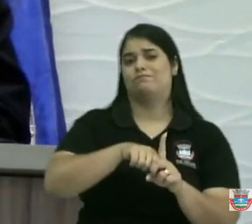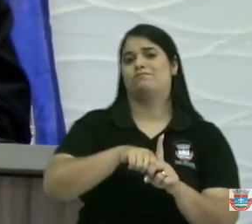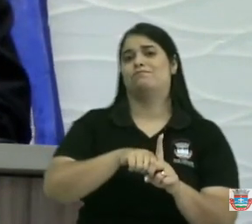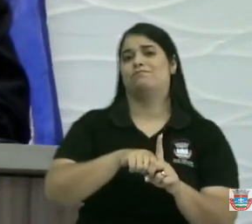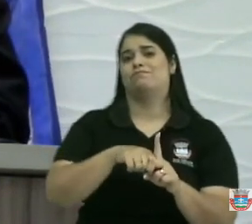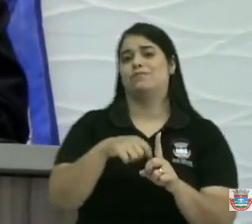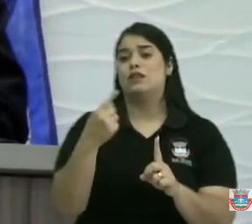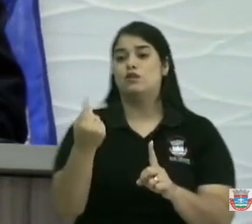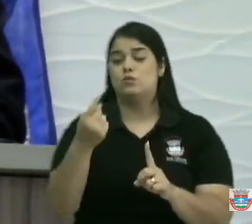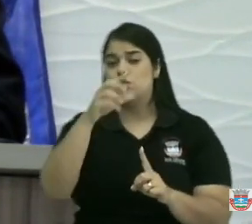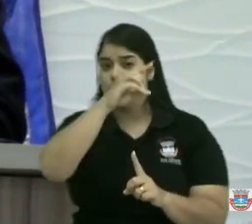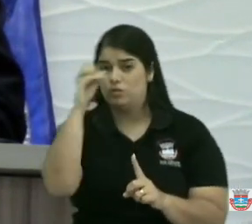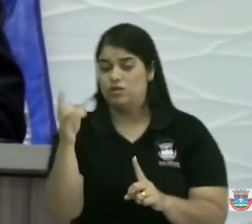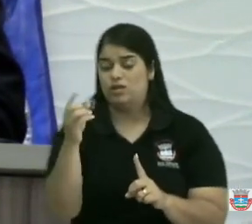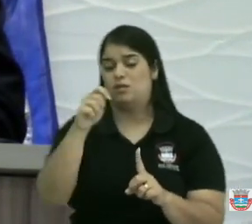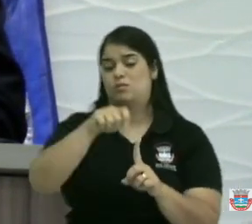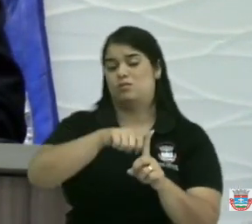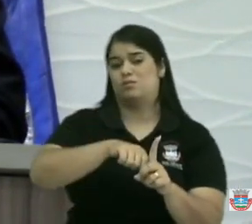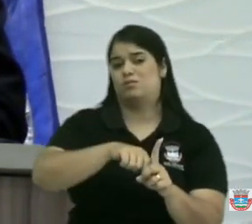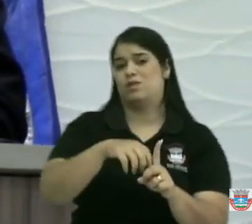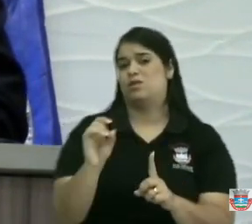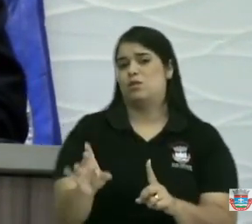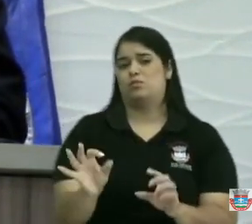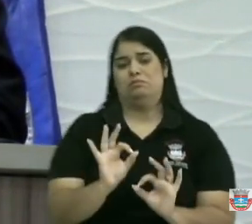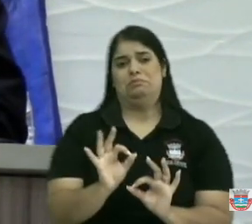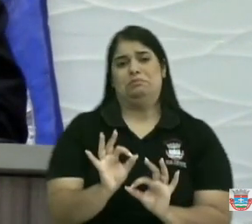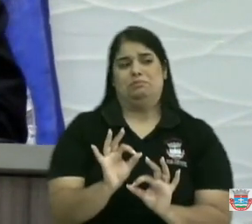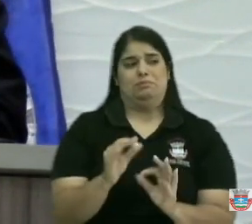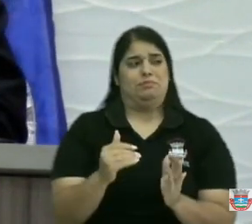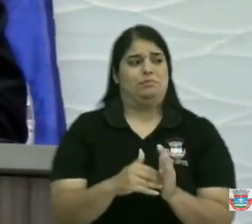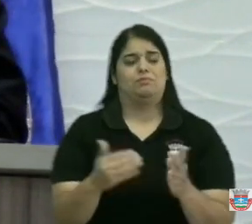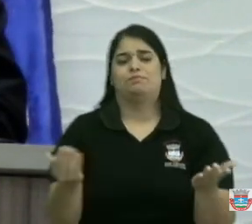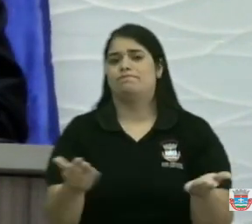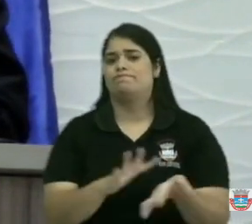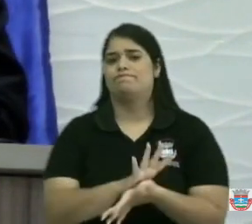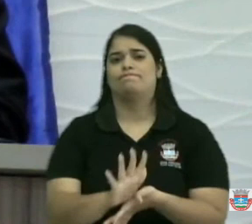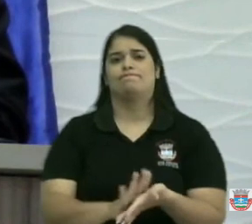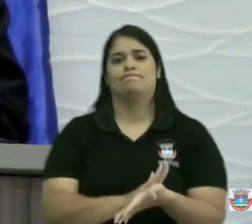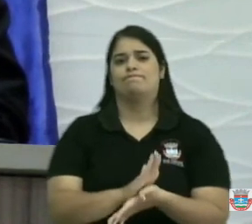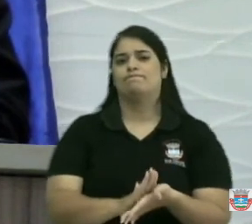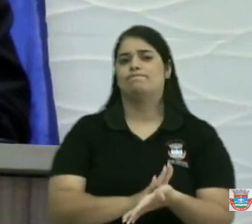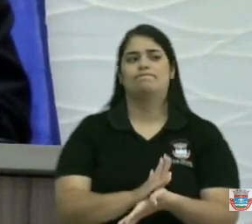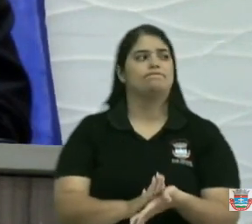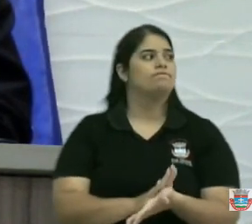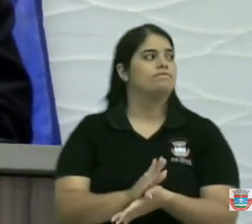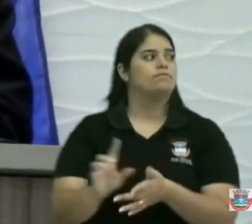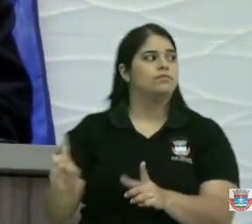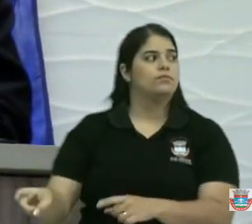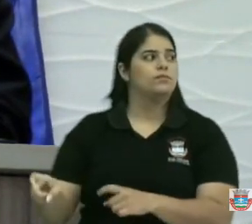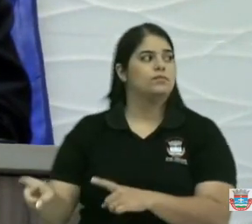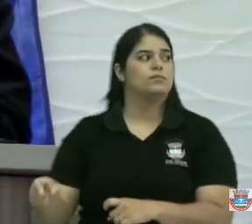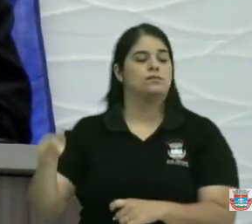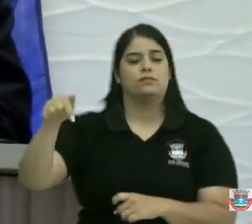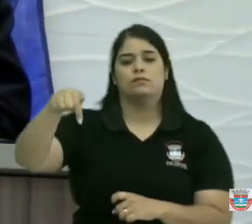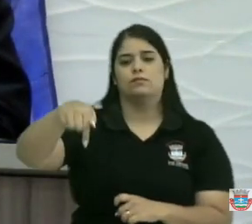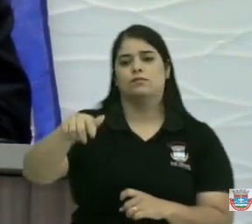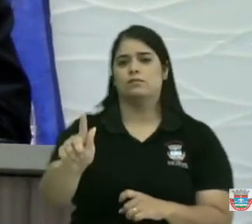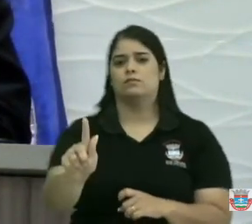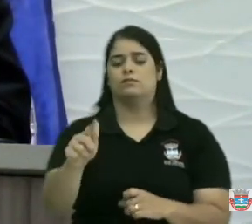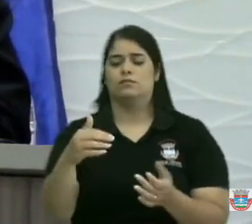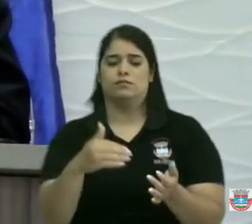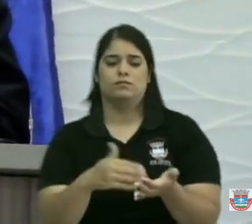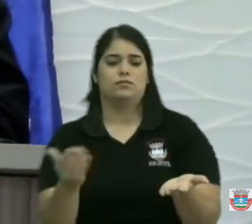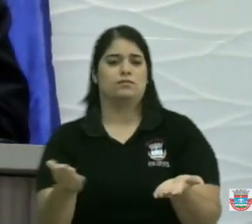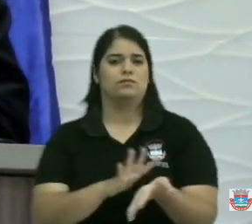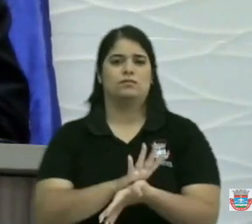sudré para o pessoal não ir caminhando do sudré em poeira até queimada grande também não está